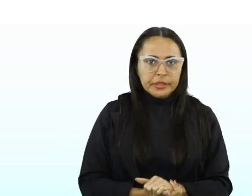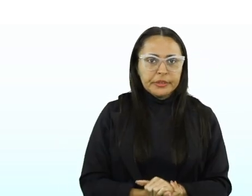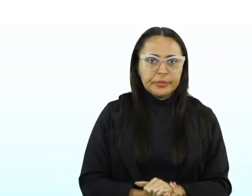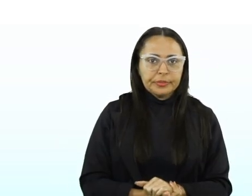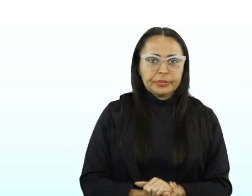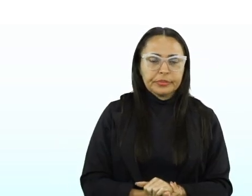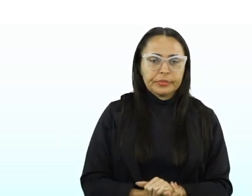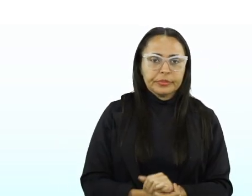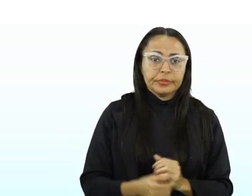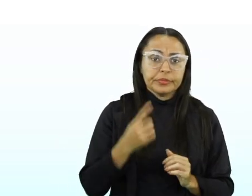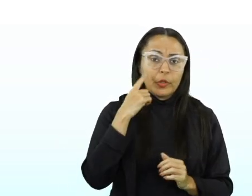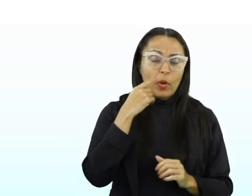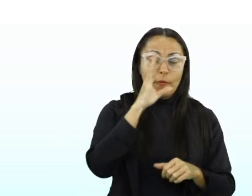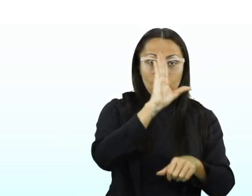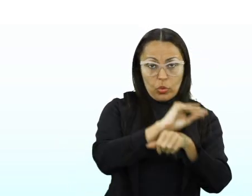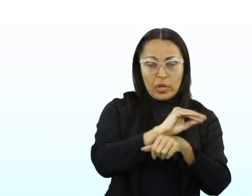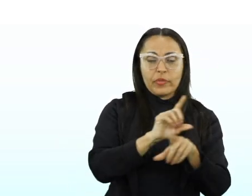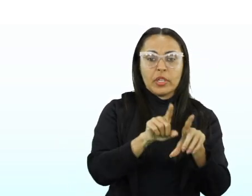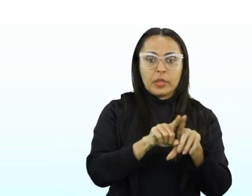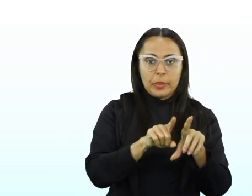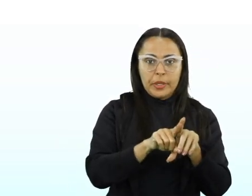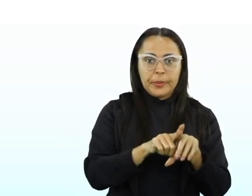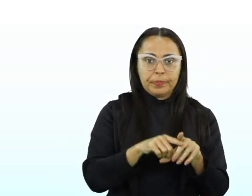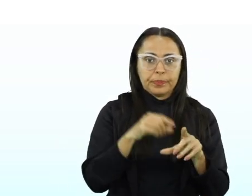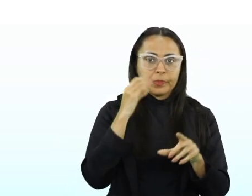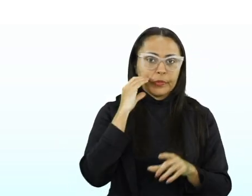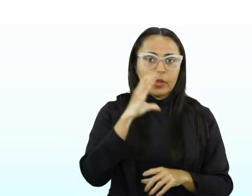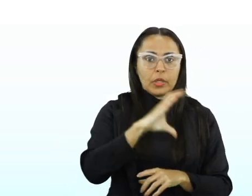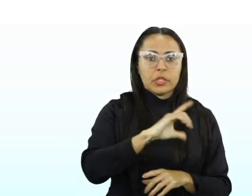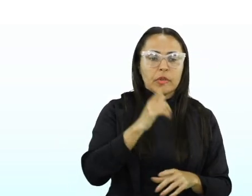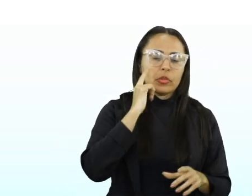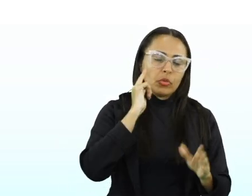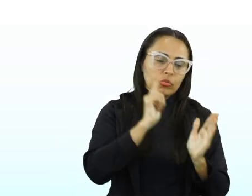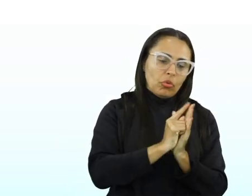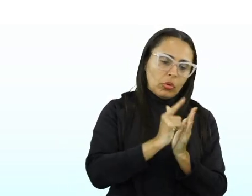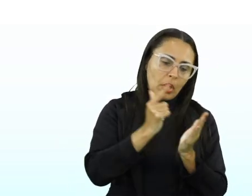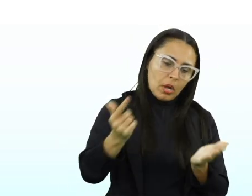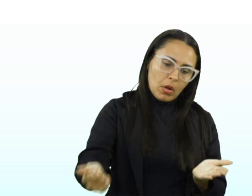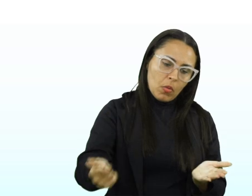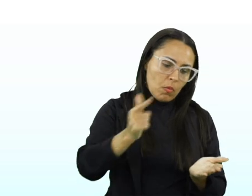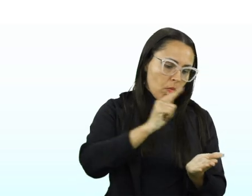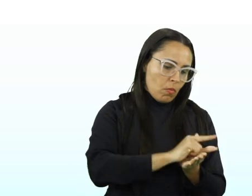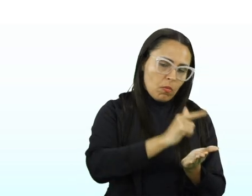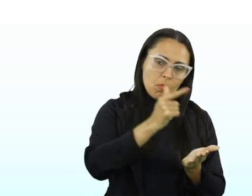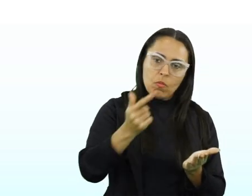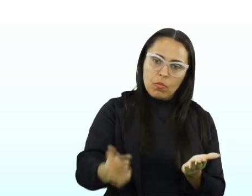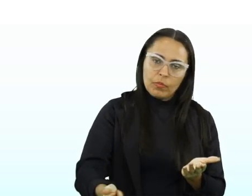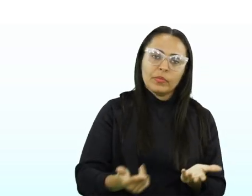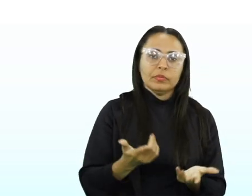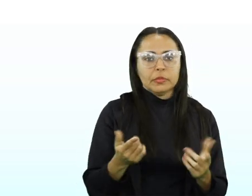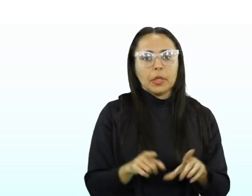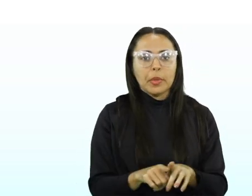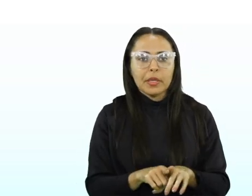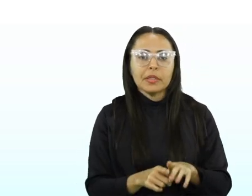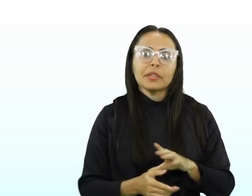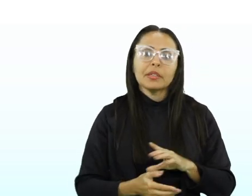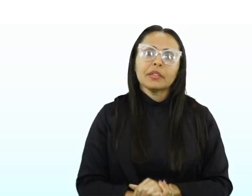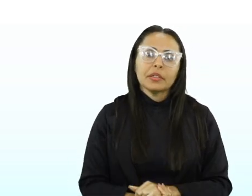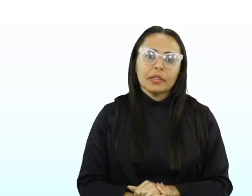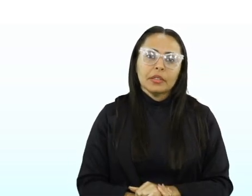fotografia também? Um classificado de jornal é um gênero da esfera descritiva.